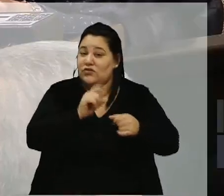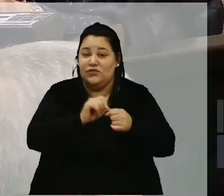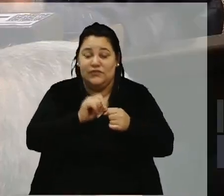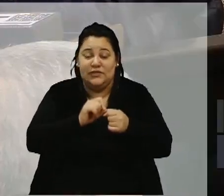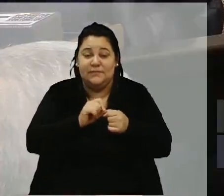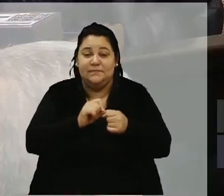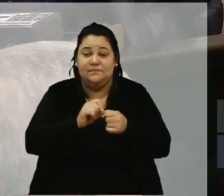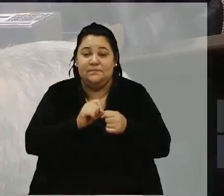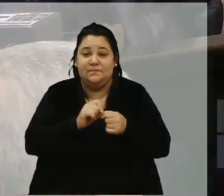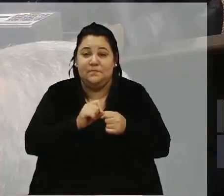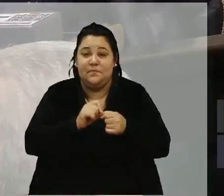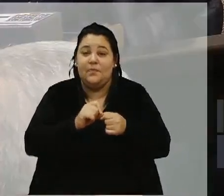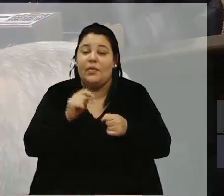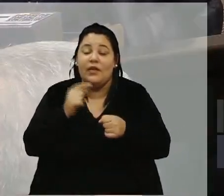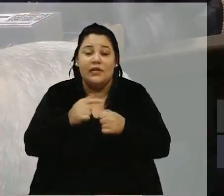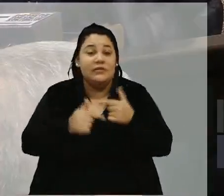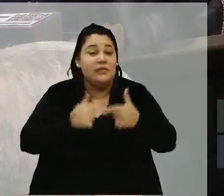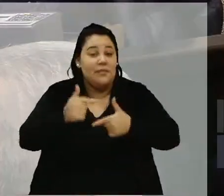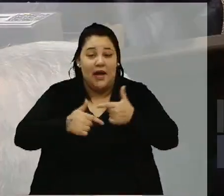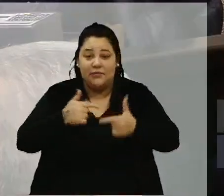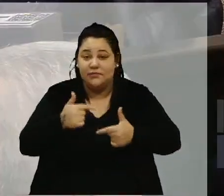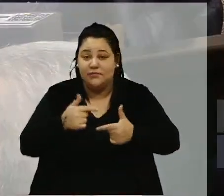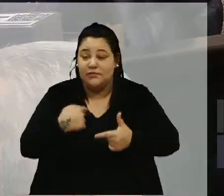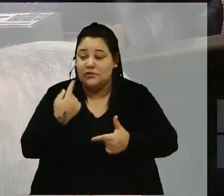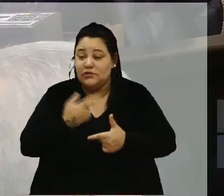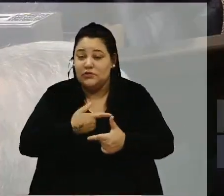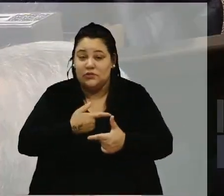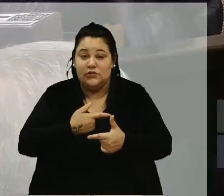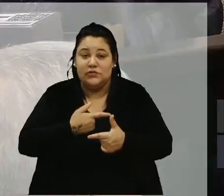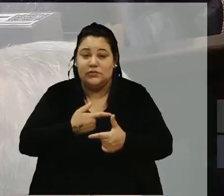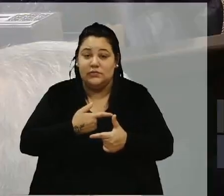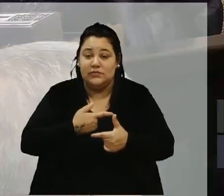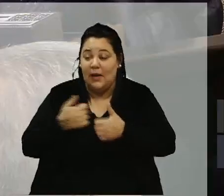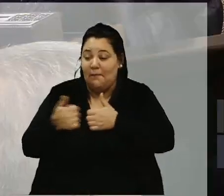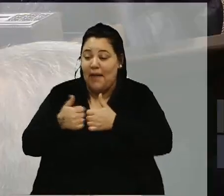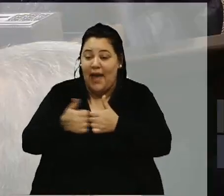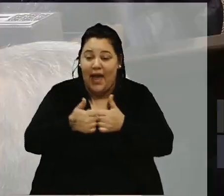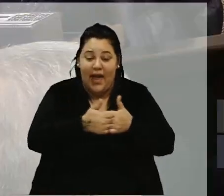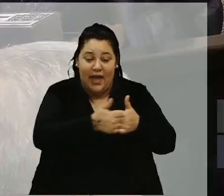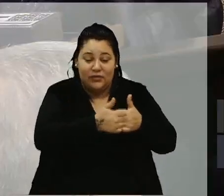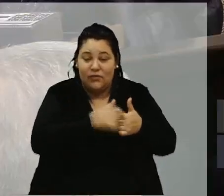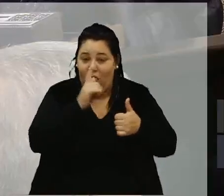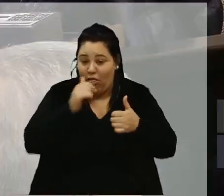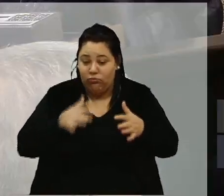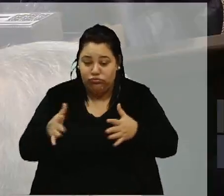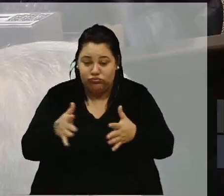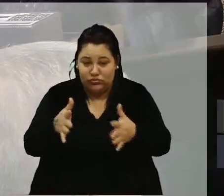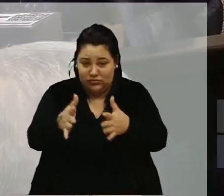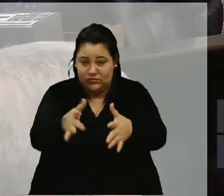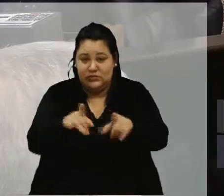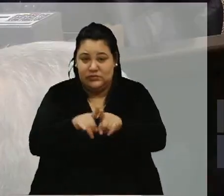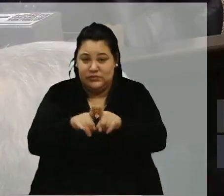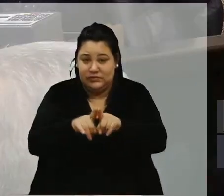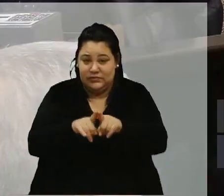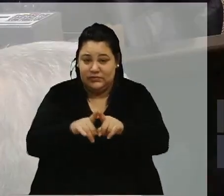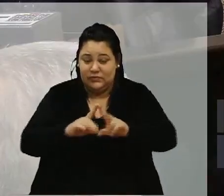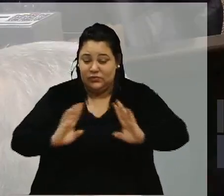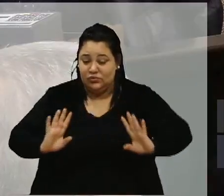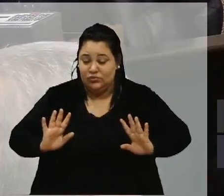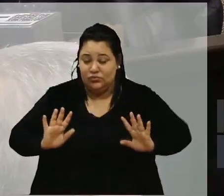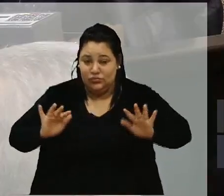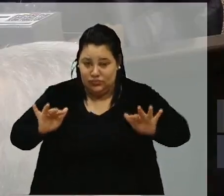com que este trabalho nas nossas encostas, nos nossos açudes e rios córregos